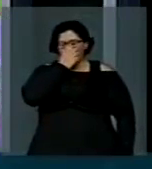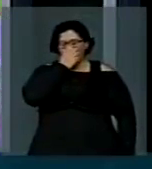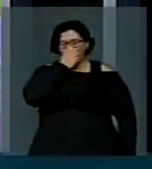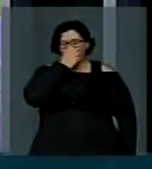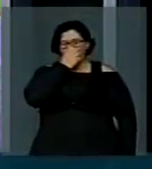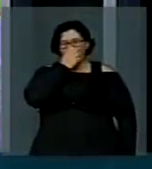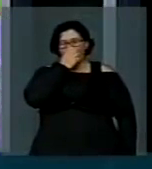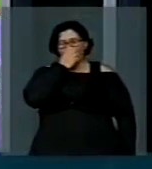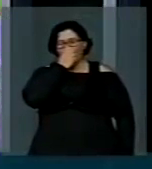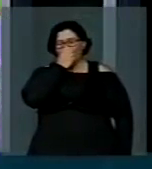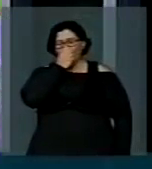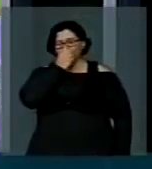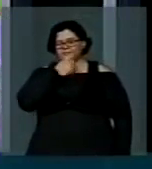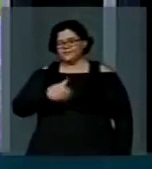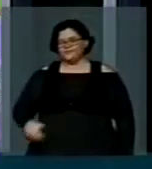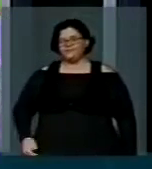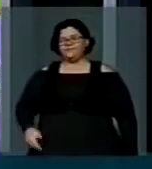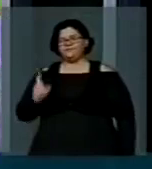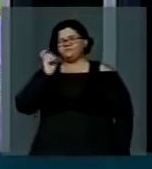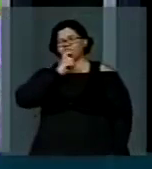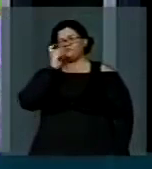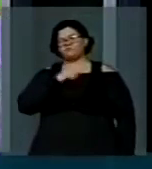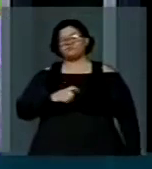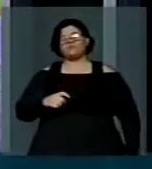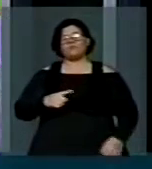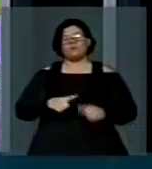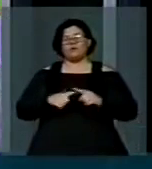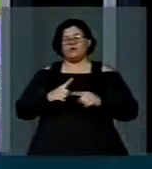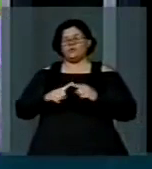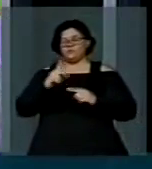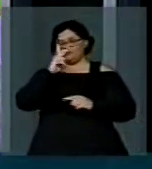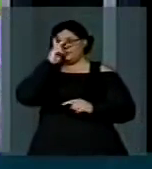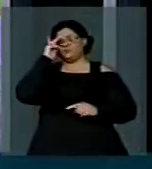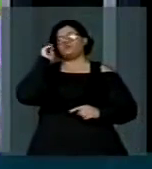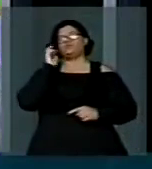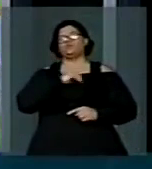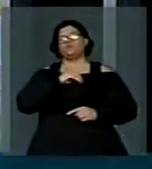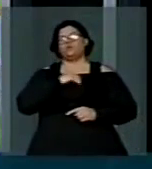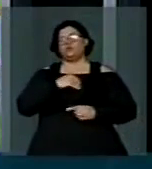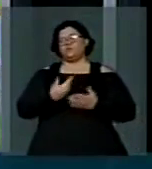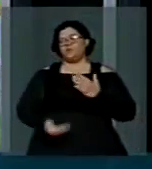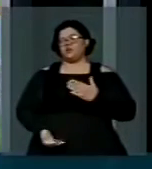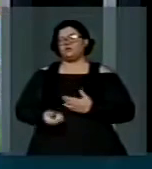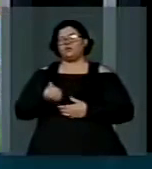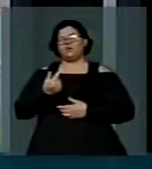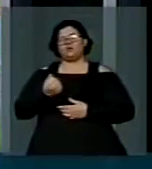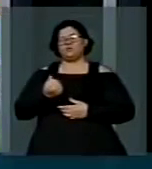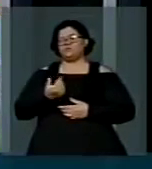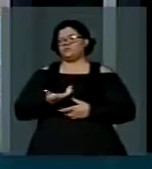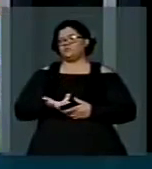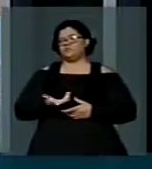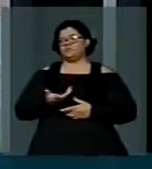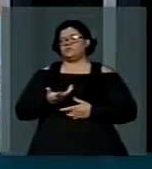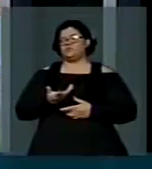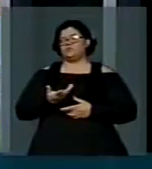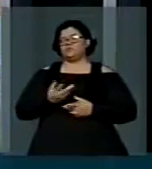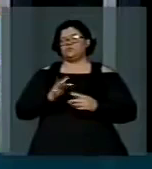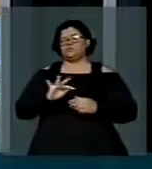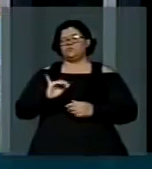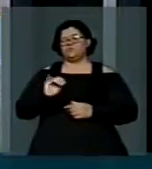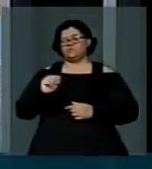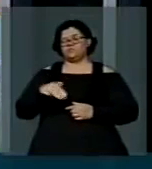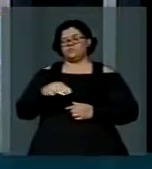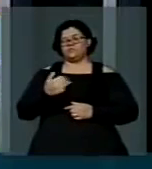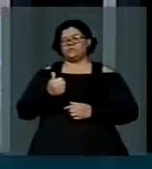oficialmente pelo governo. A perda de poder aquisitivo. O governo trabalhador, ao final de 11 anos